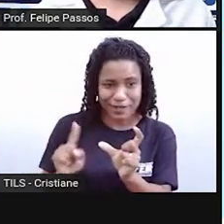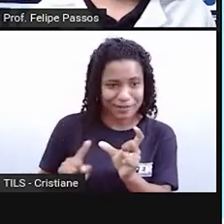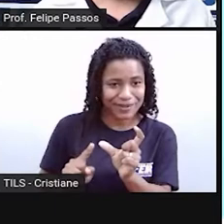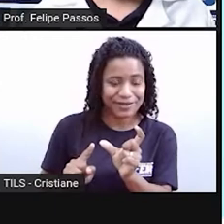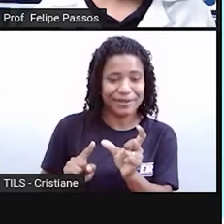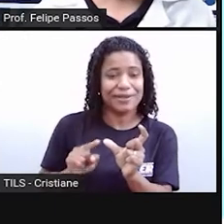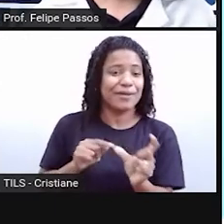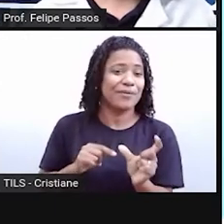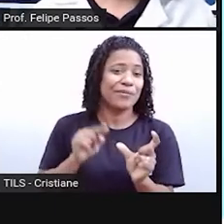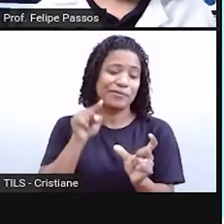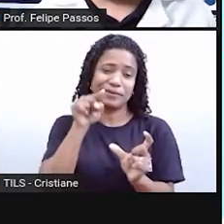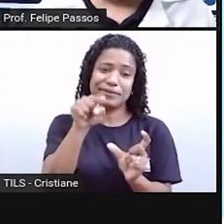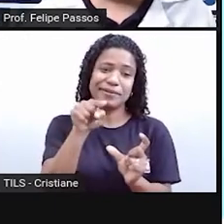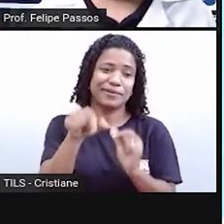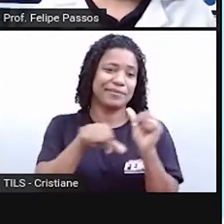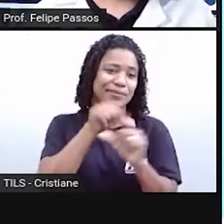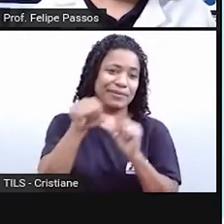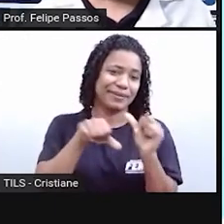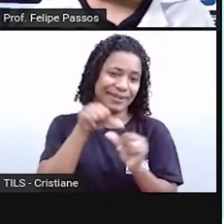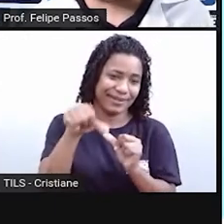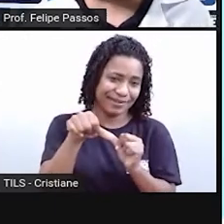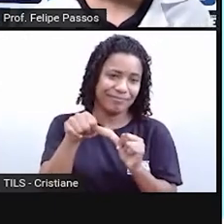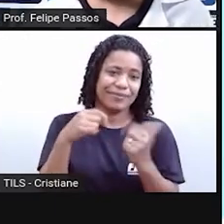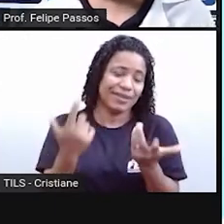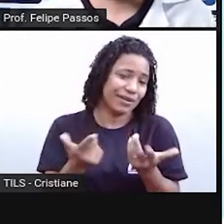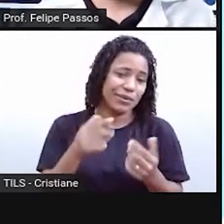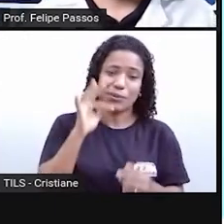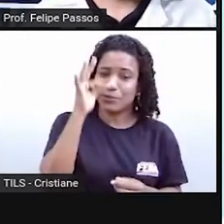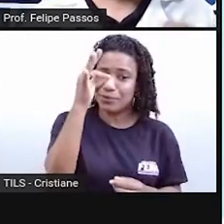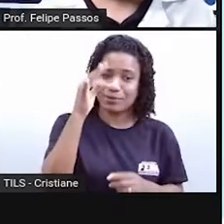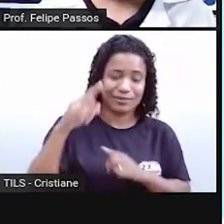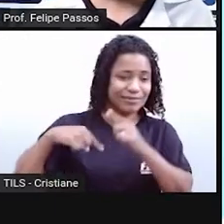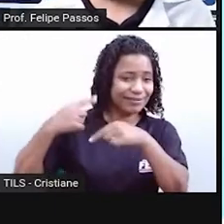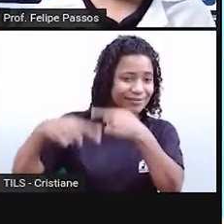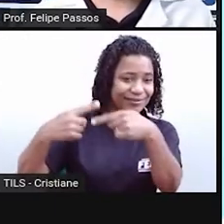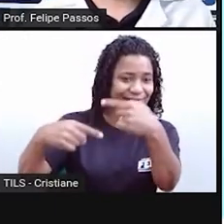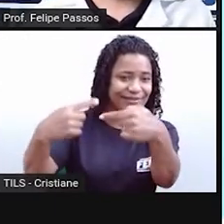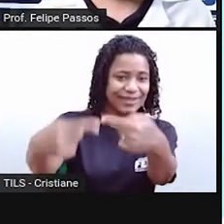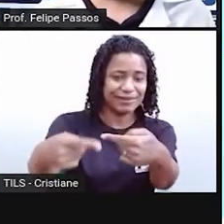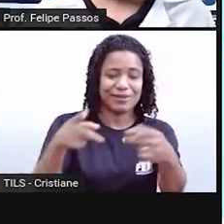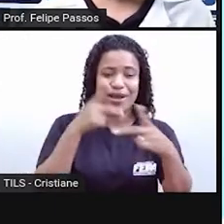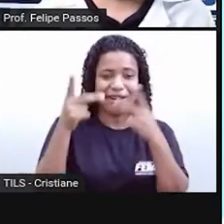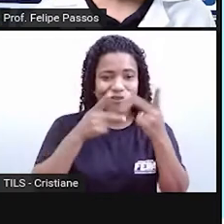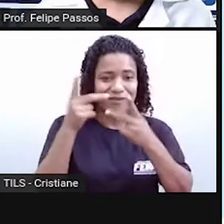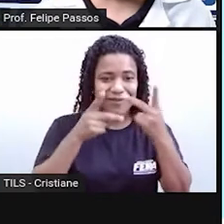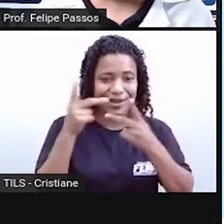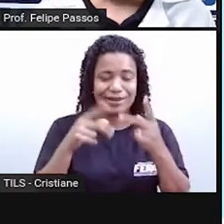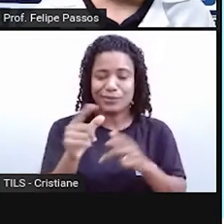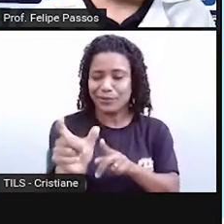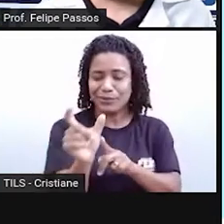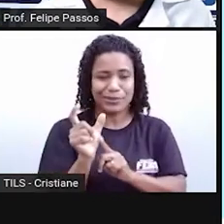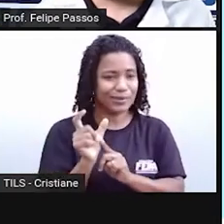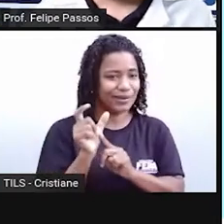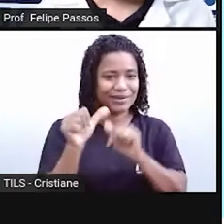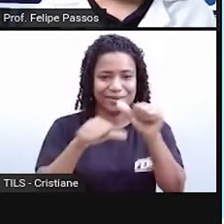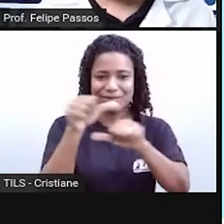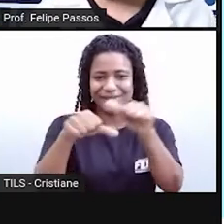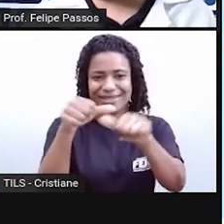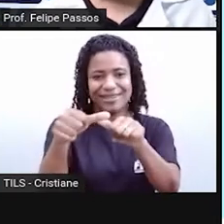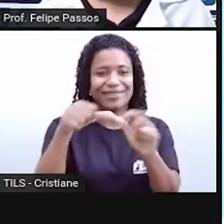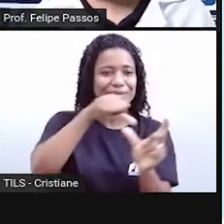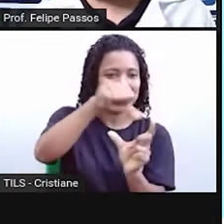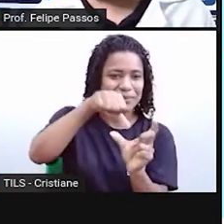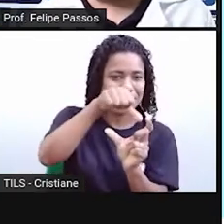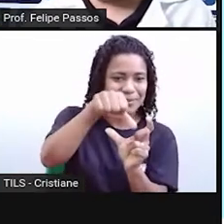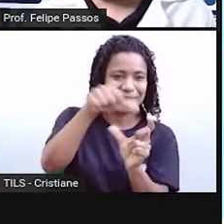Quem vai dizer isso vão ser os falantes das próximas gerações, das próximas décadas e séculos do Brasil, né? Então, o